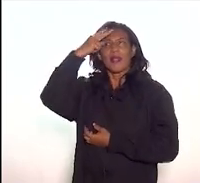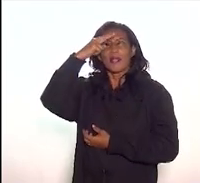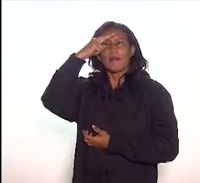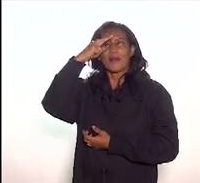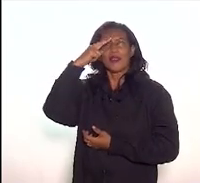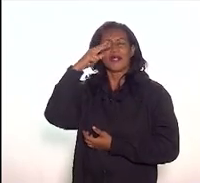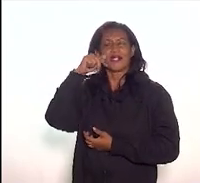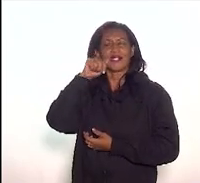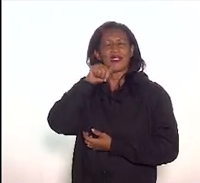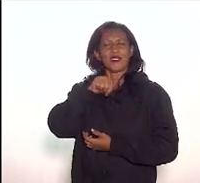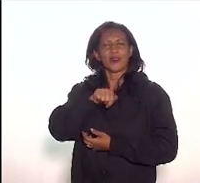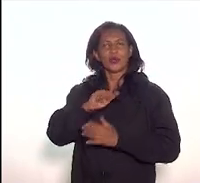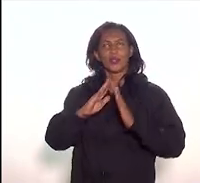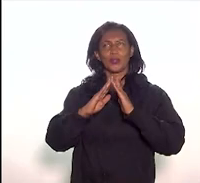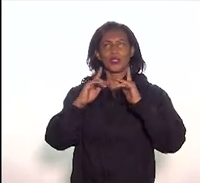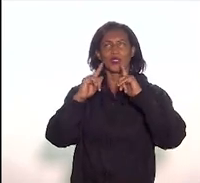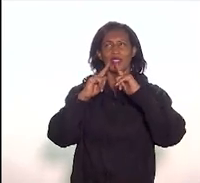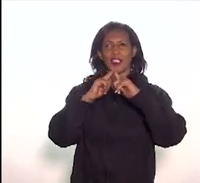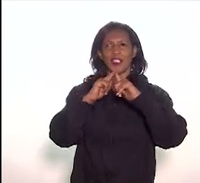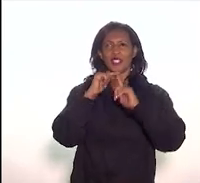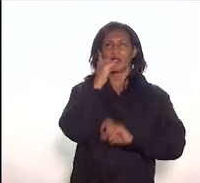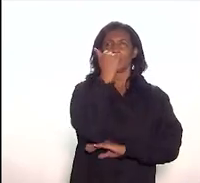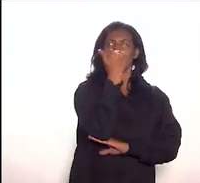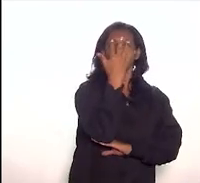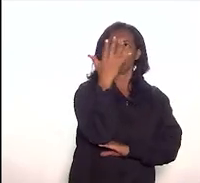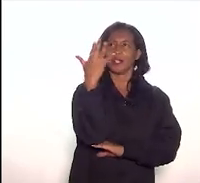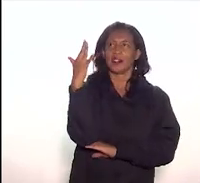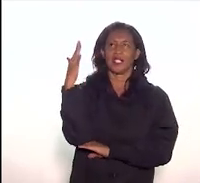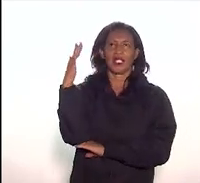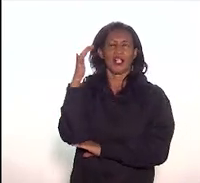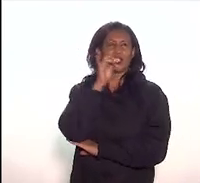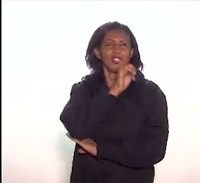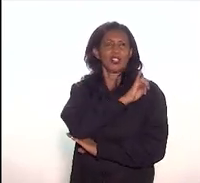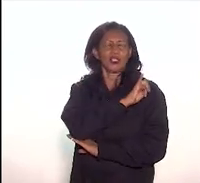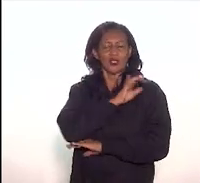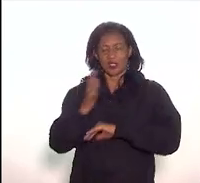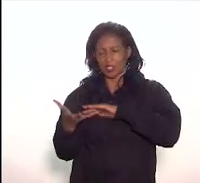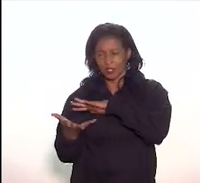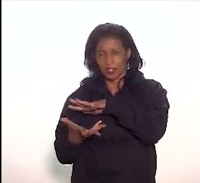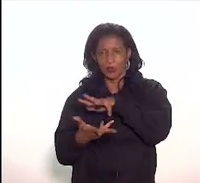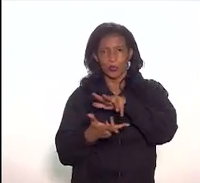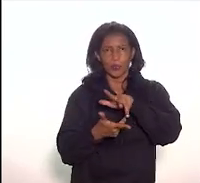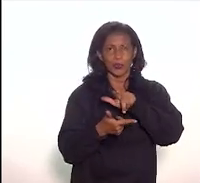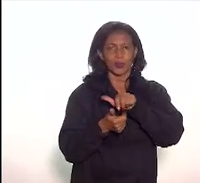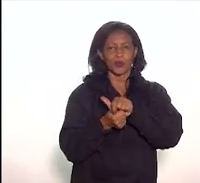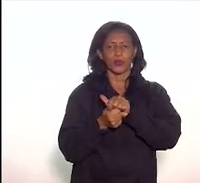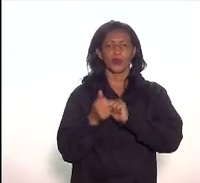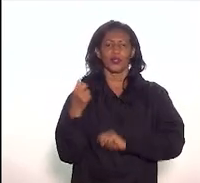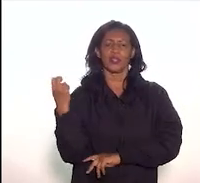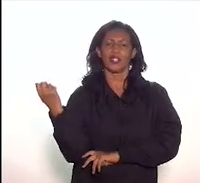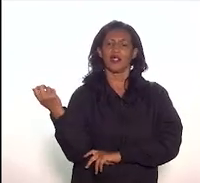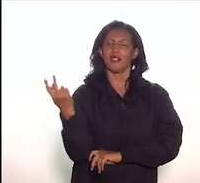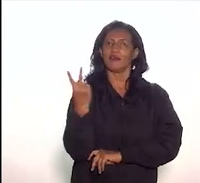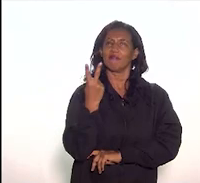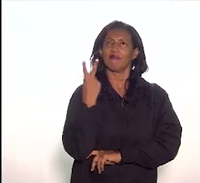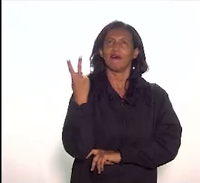Rio de Janeiro enquanto sítio de paisagem cultural urbana do mundo tem que valorizar esse